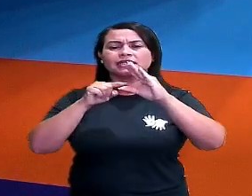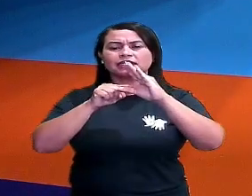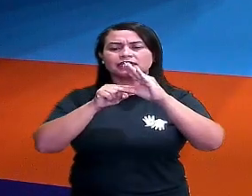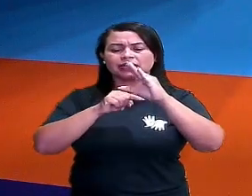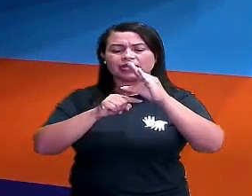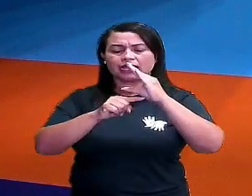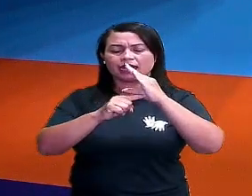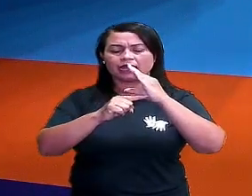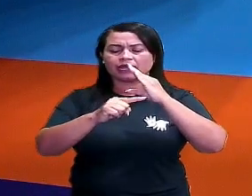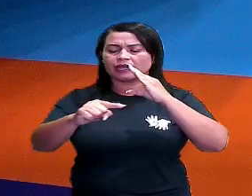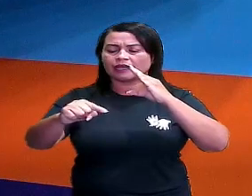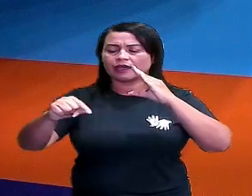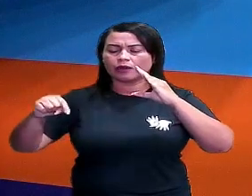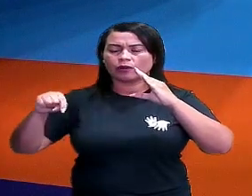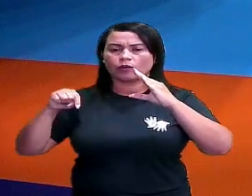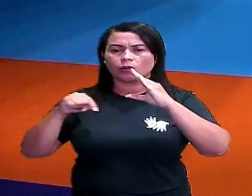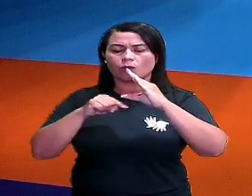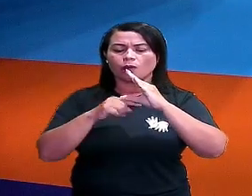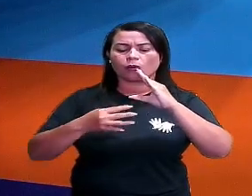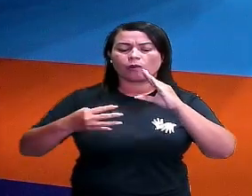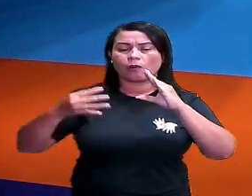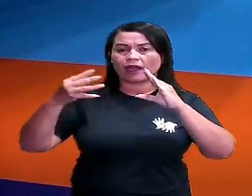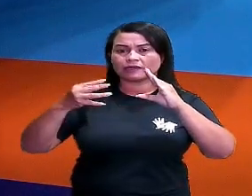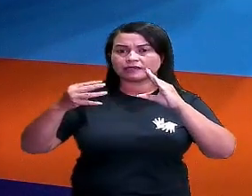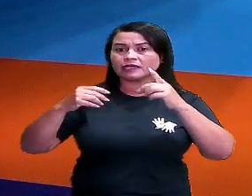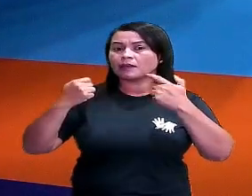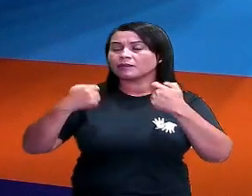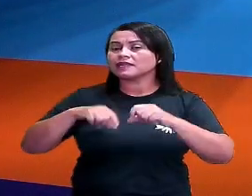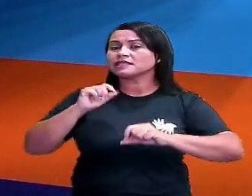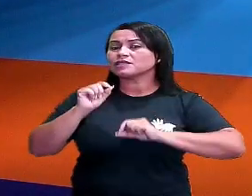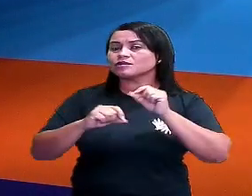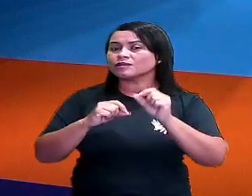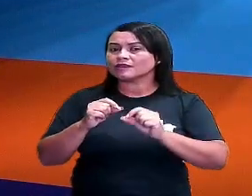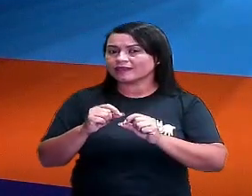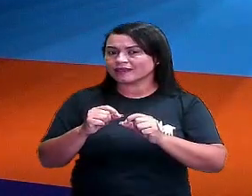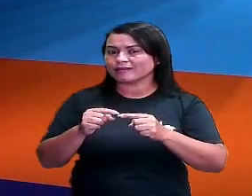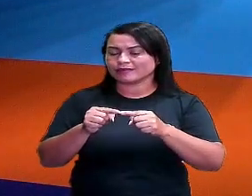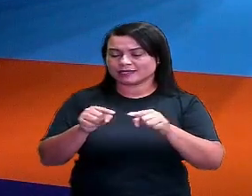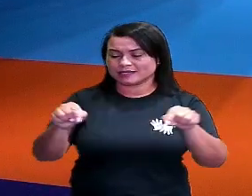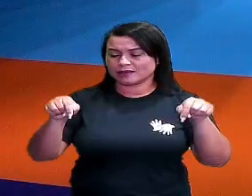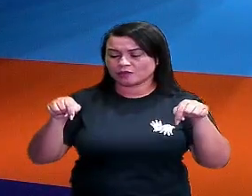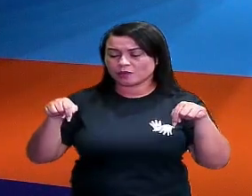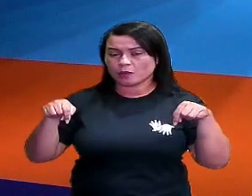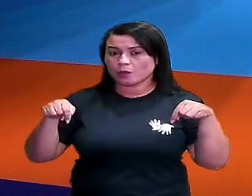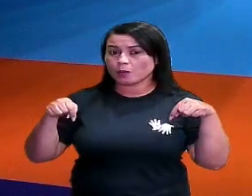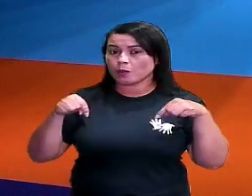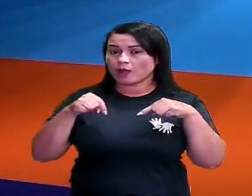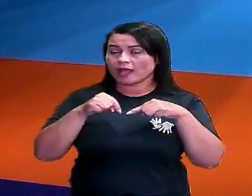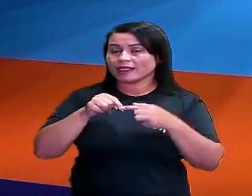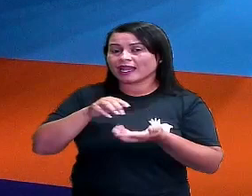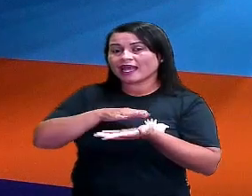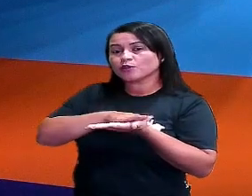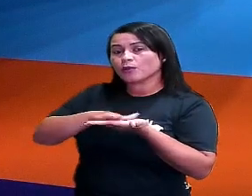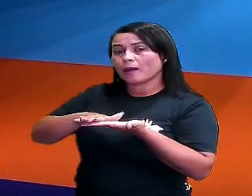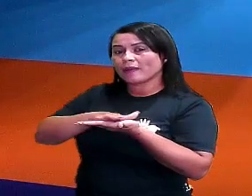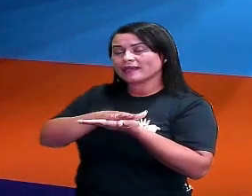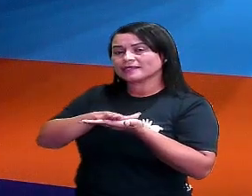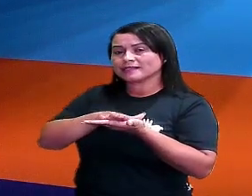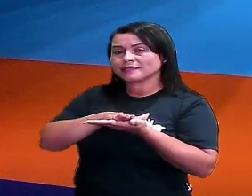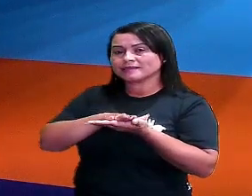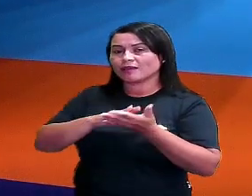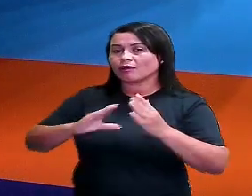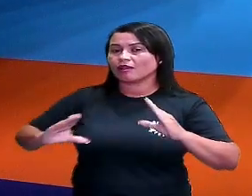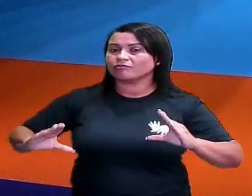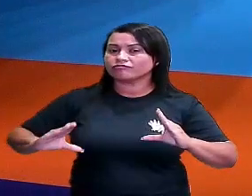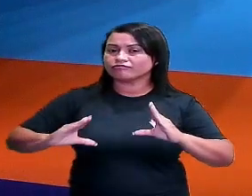é preciso que a forma geométrica dela seja um quadrado, a base dessa base, tá?